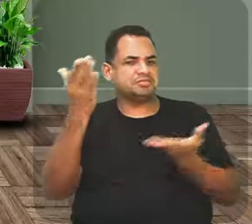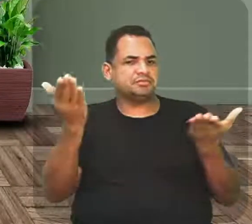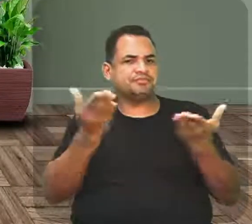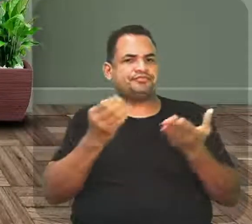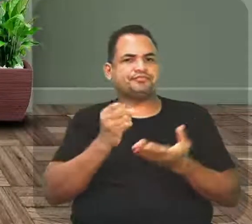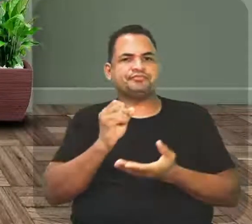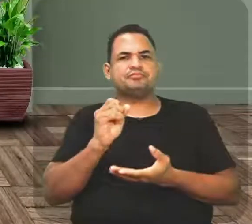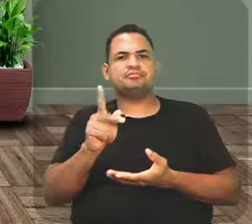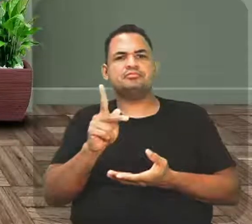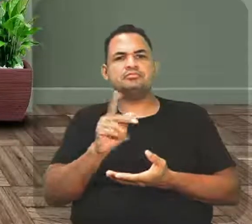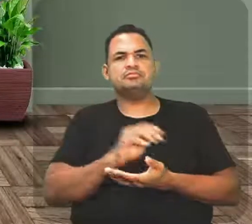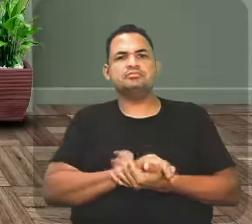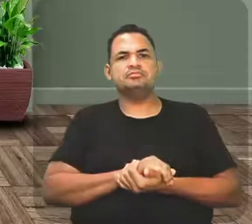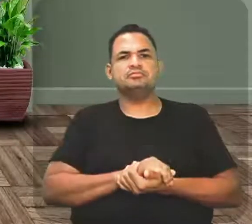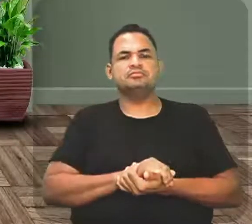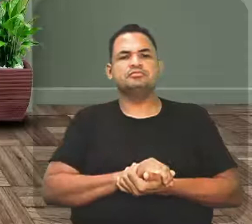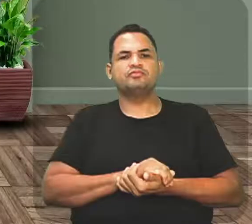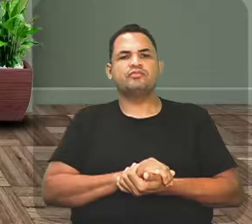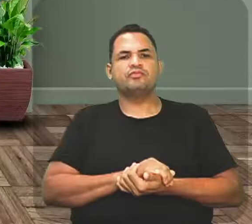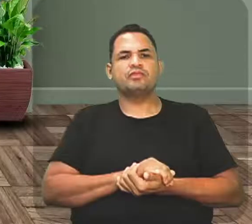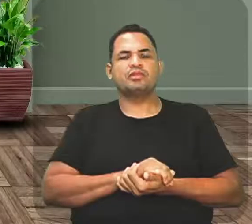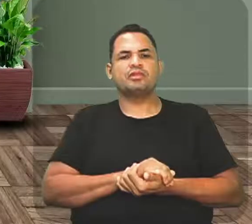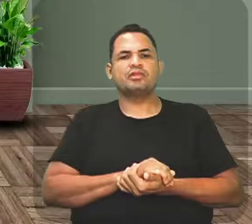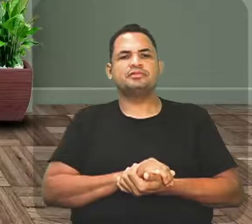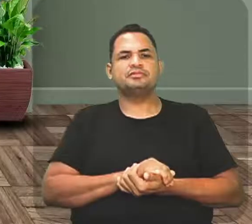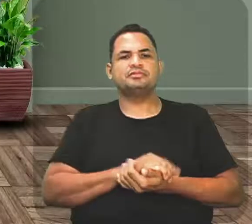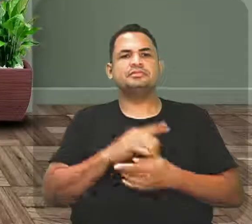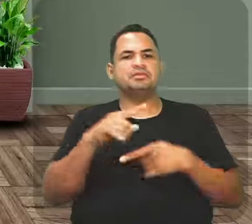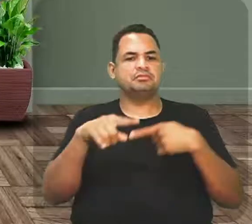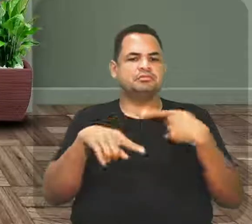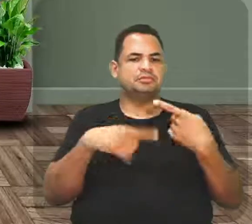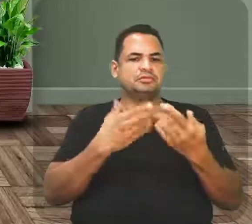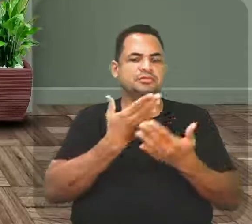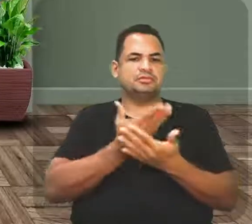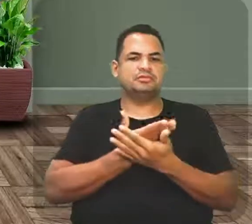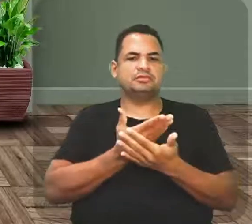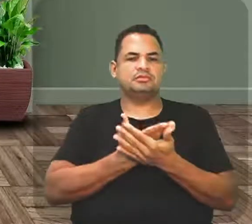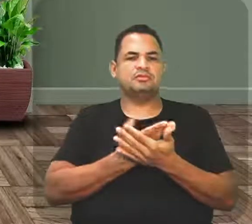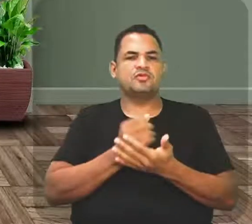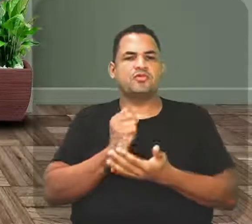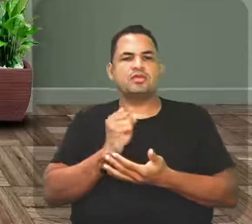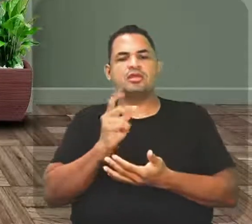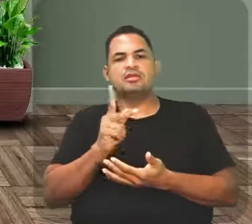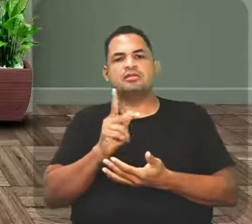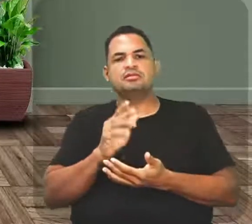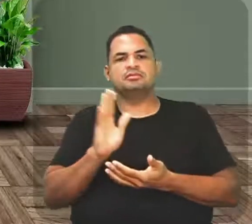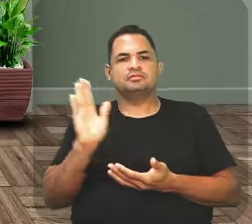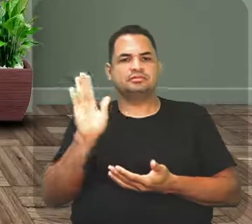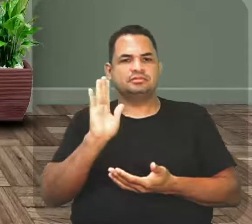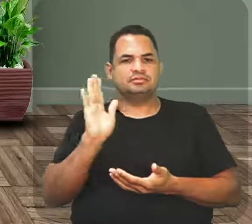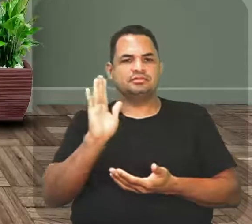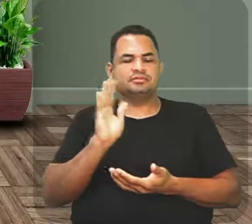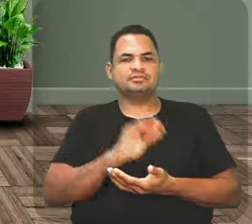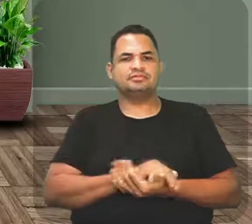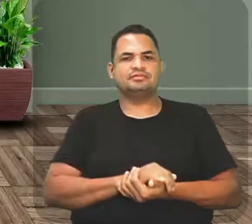Beleza? Muito bem, então. A gente se vê aí na próxima aula. Valeu? Até lá!